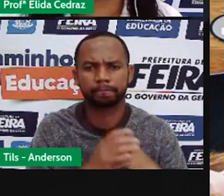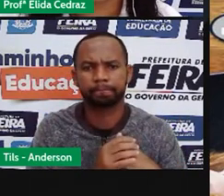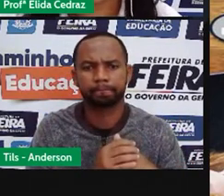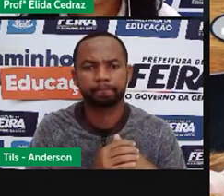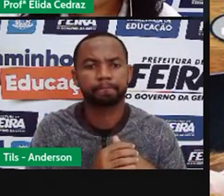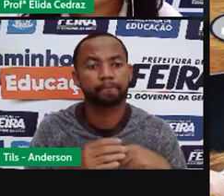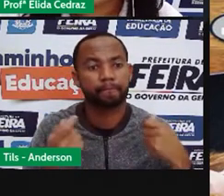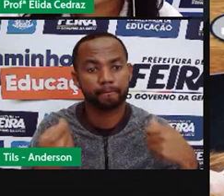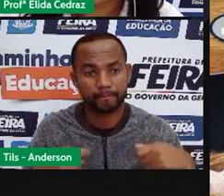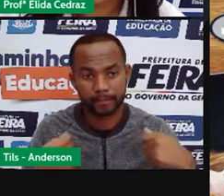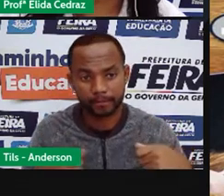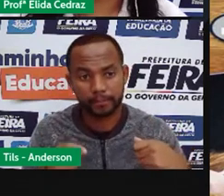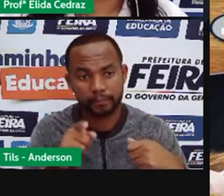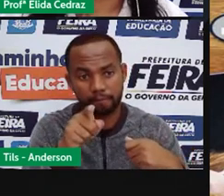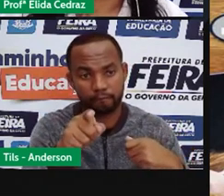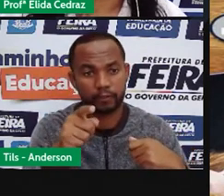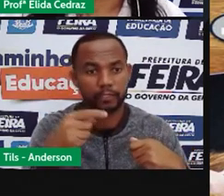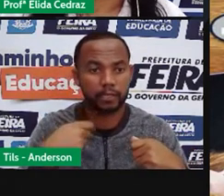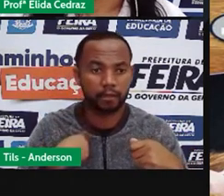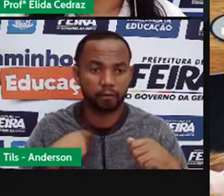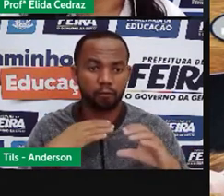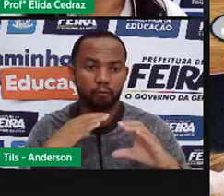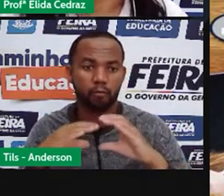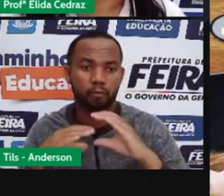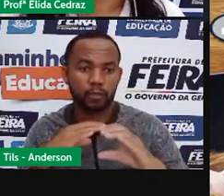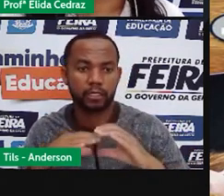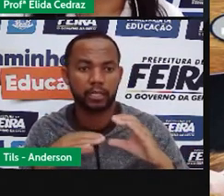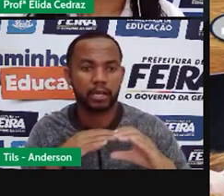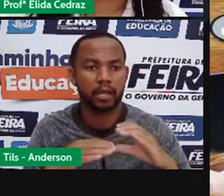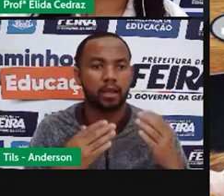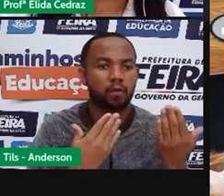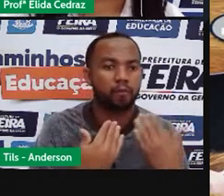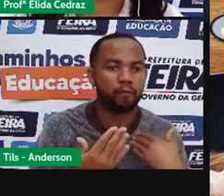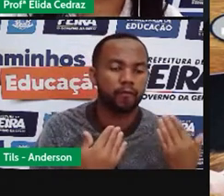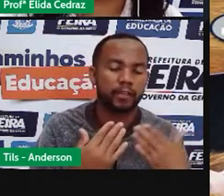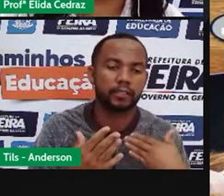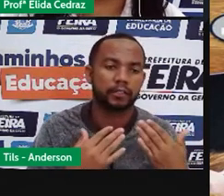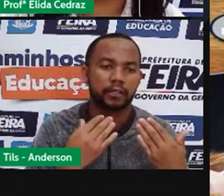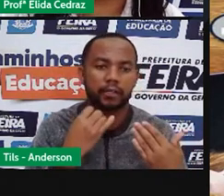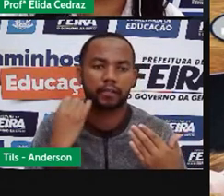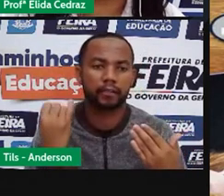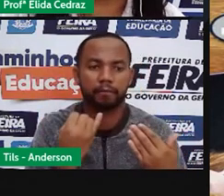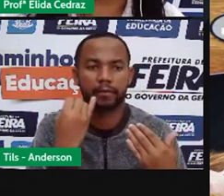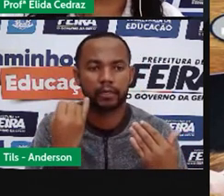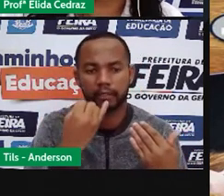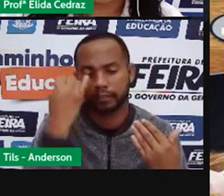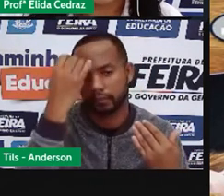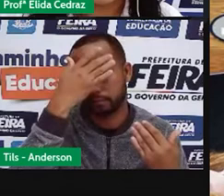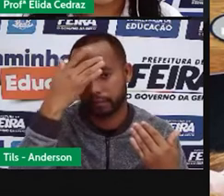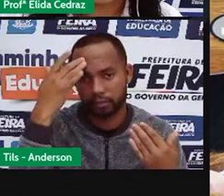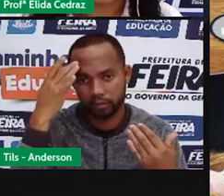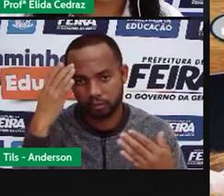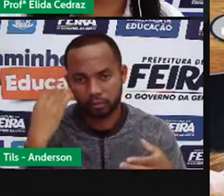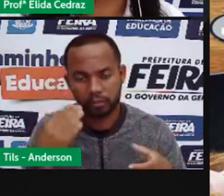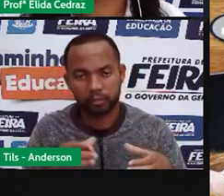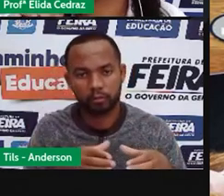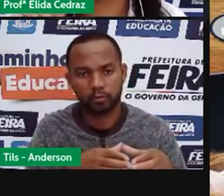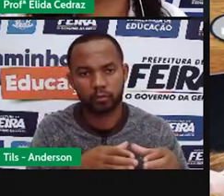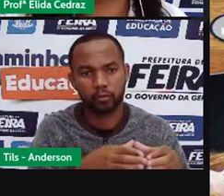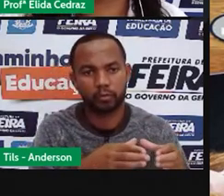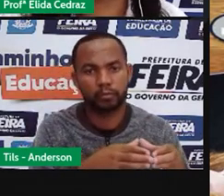necessidade humana. Nós estamos em constante contato com as pessoas. E a comunicação